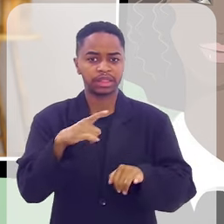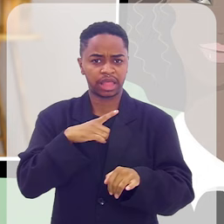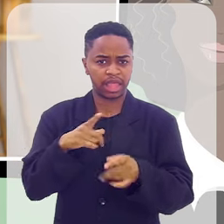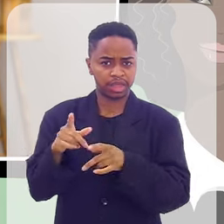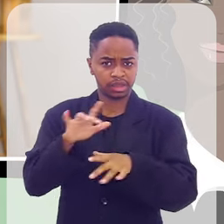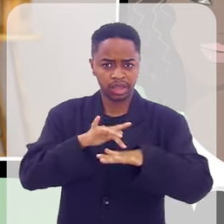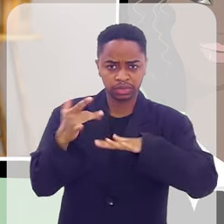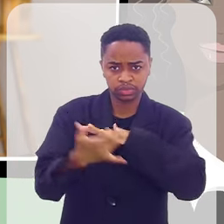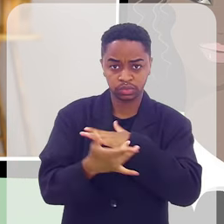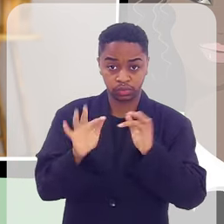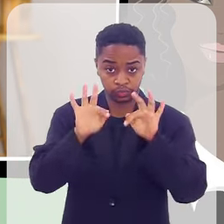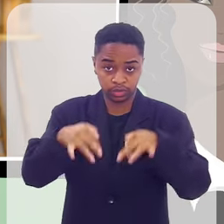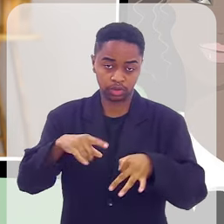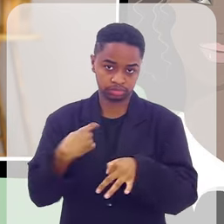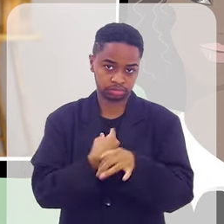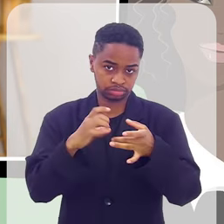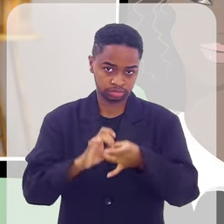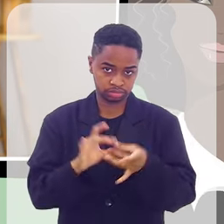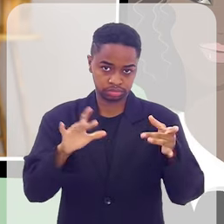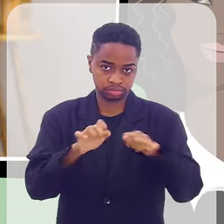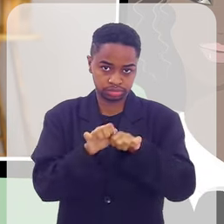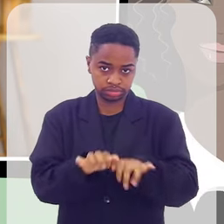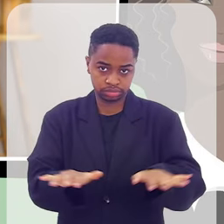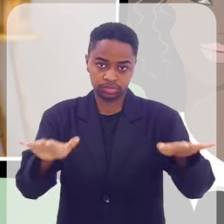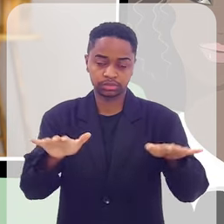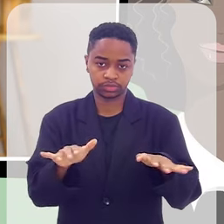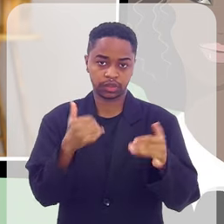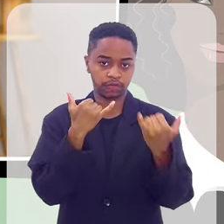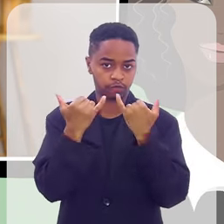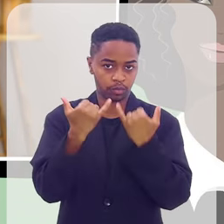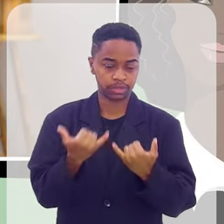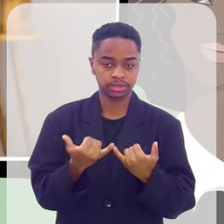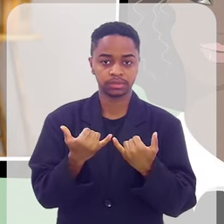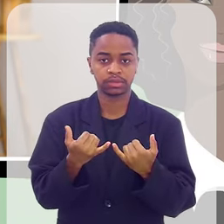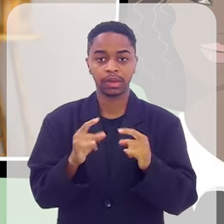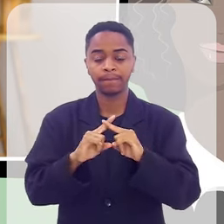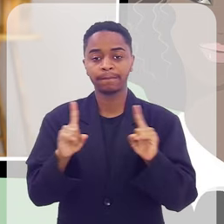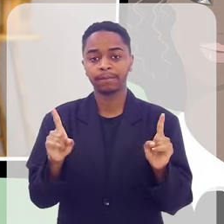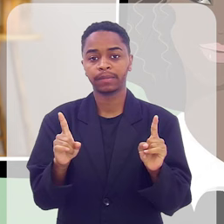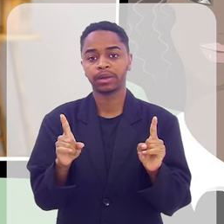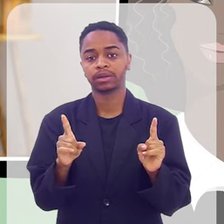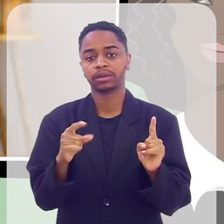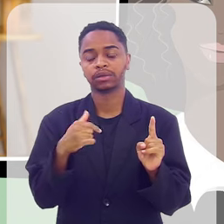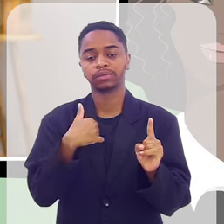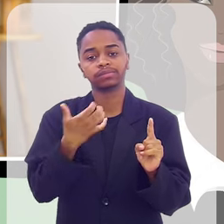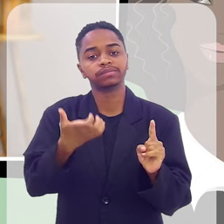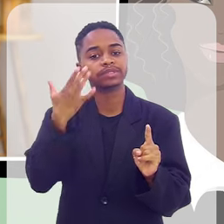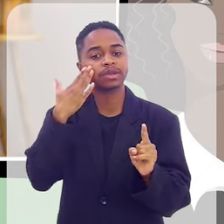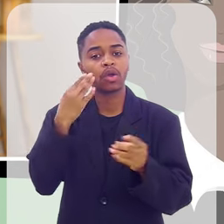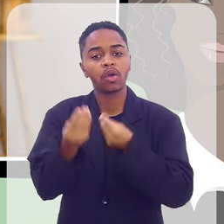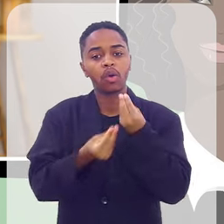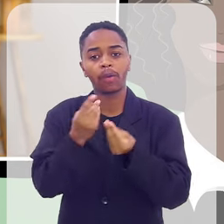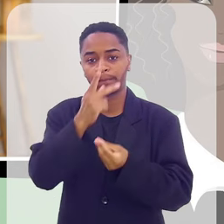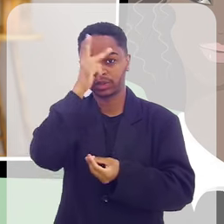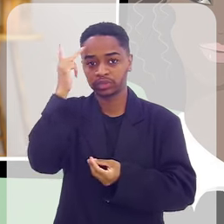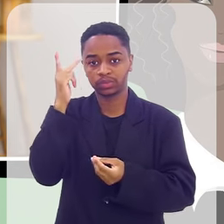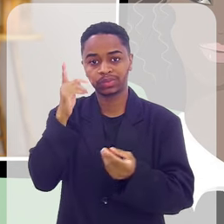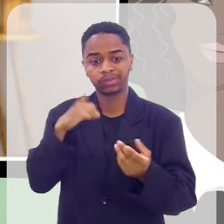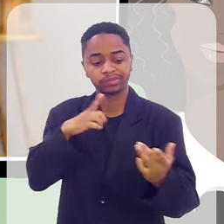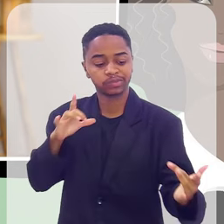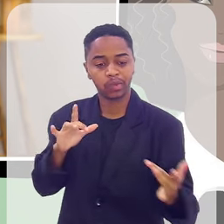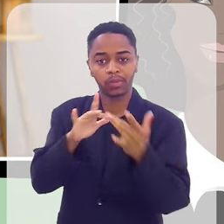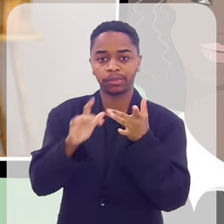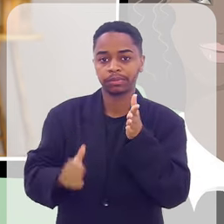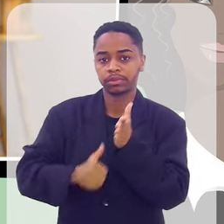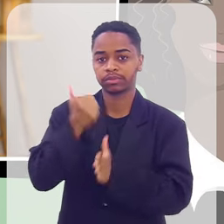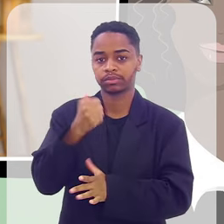programa, a gente vai deixar todos os meios de informação aqui. Mas, como que as pessoas chegam até o